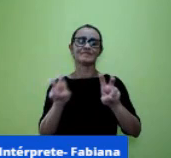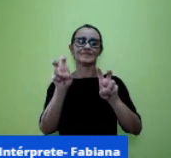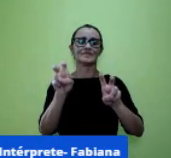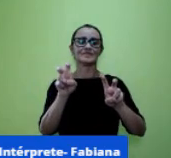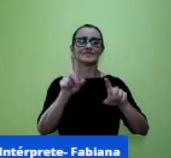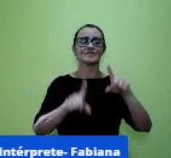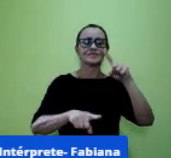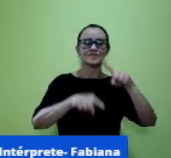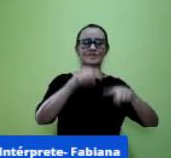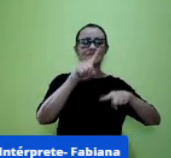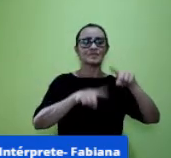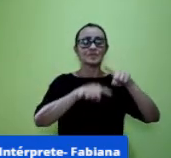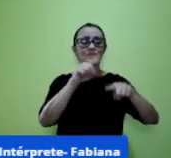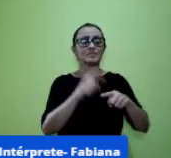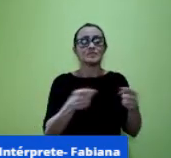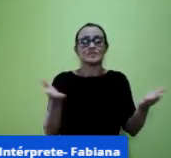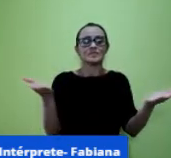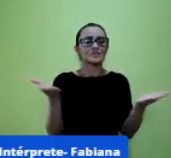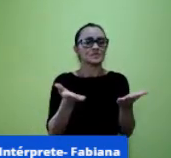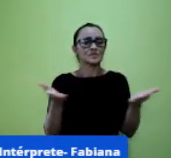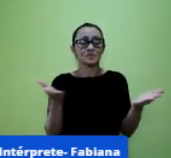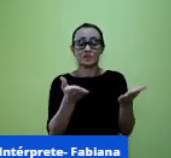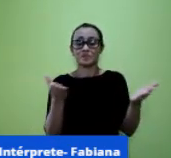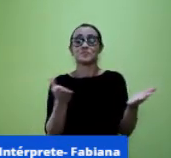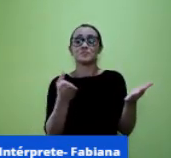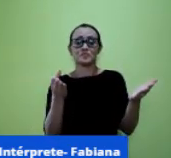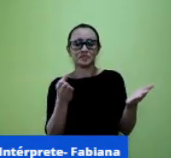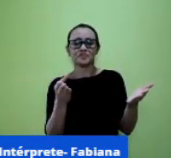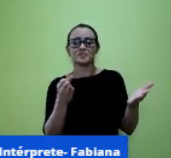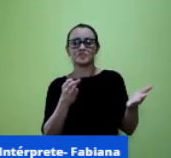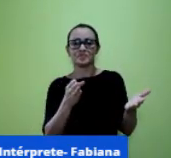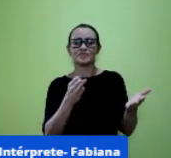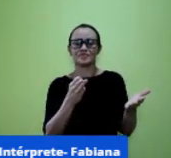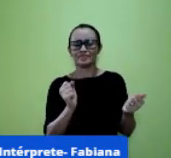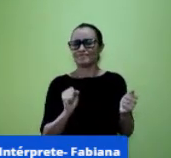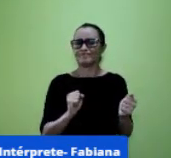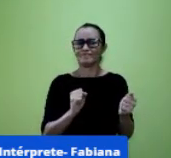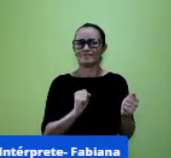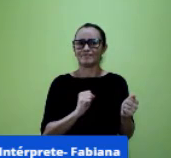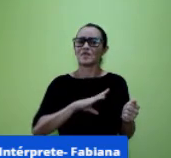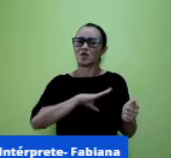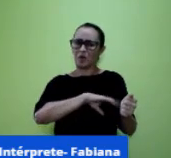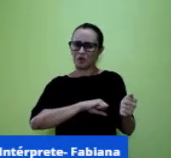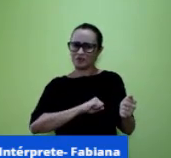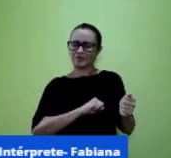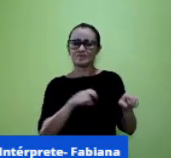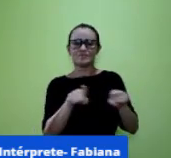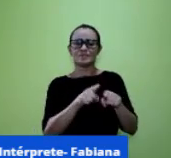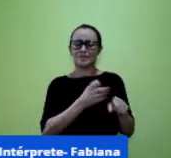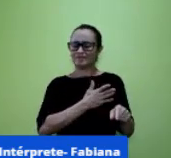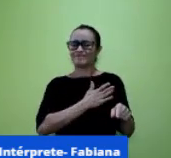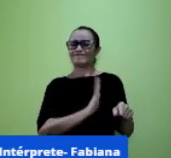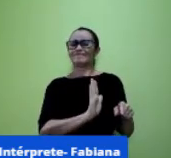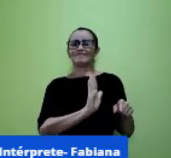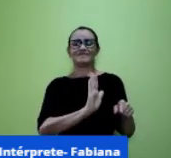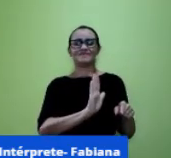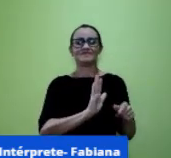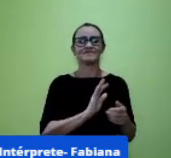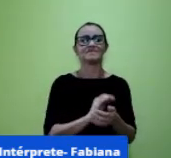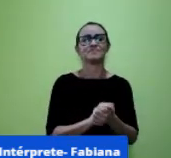hoje que a gente adora e odeia ao mesmo tempo adora quando você mexer com o dinheiro